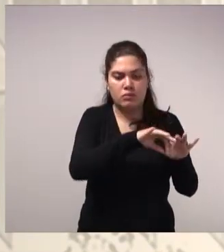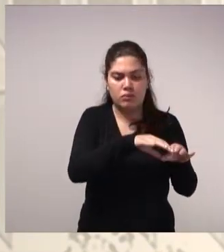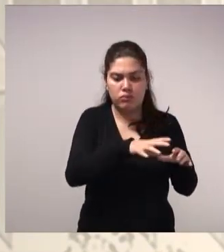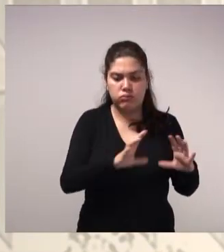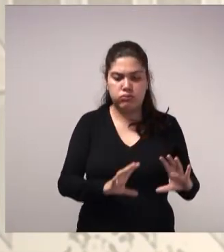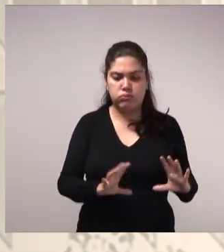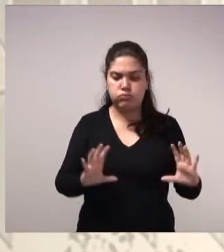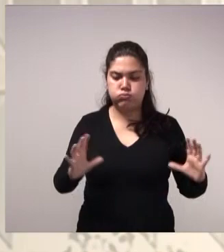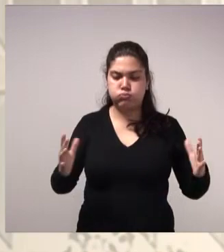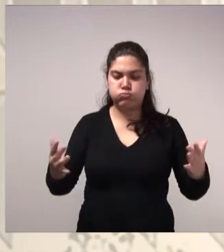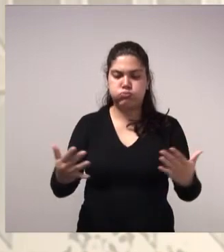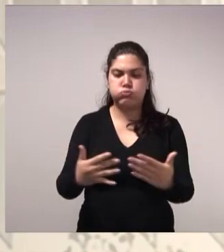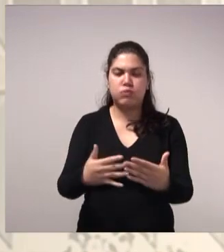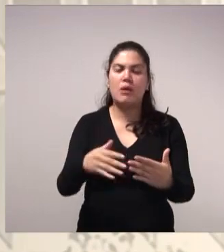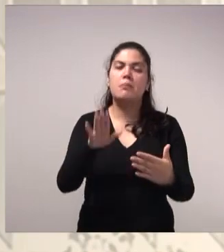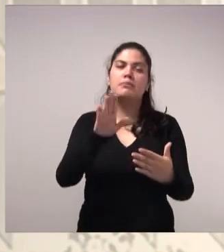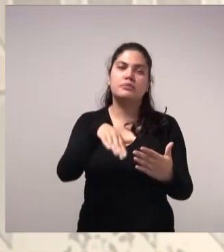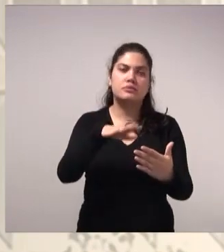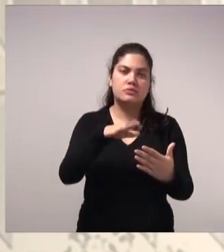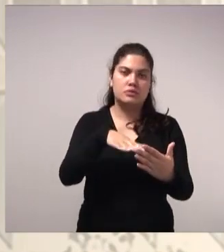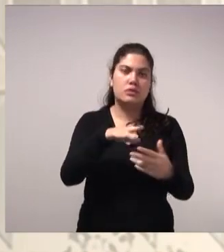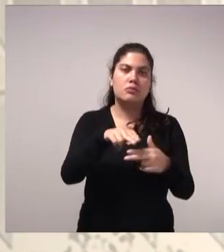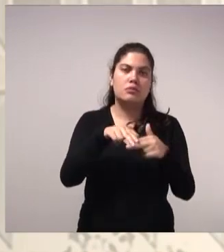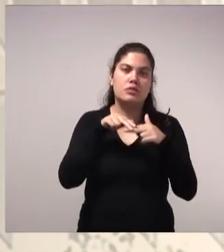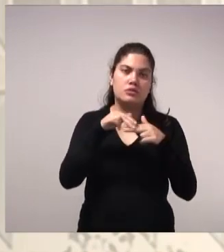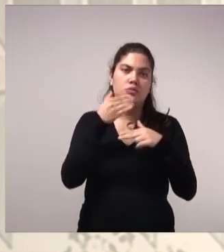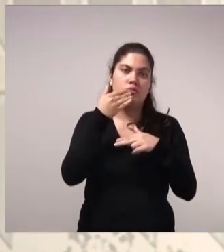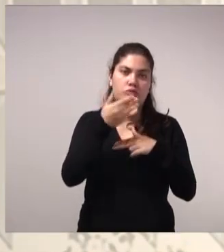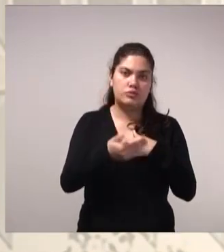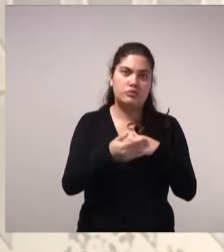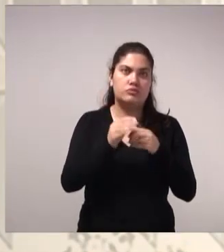acabam sendo mais baixos, em função da sua demanda.